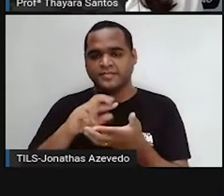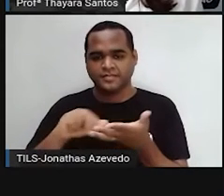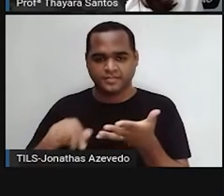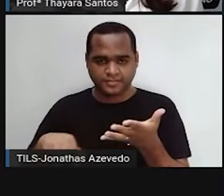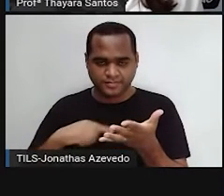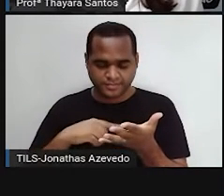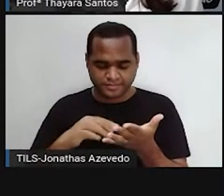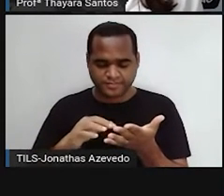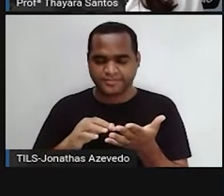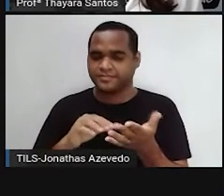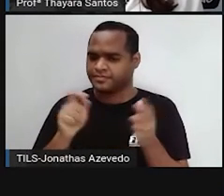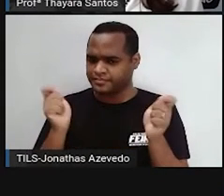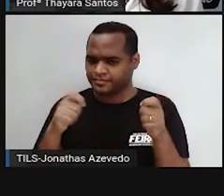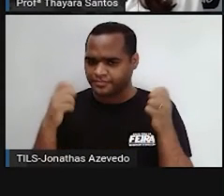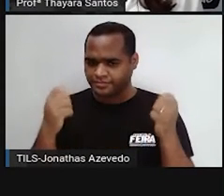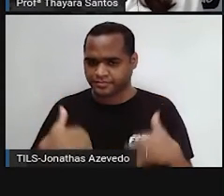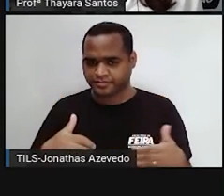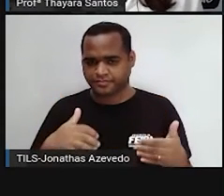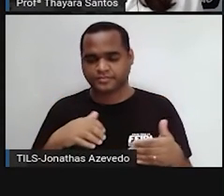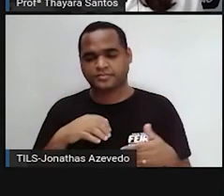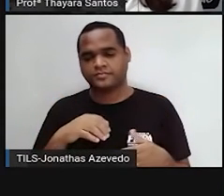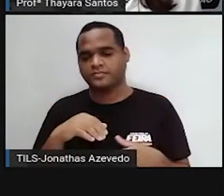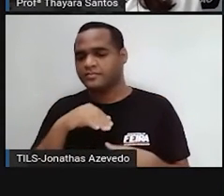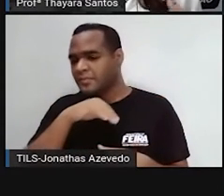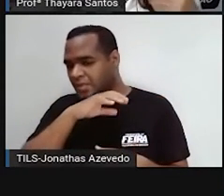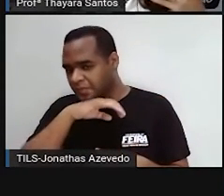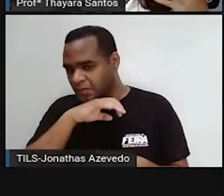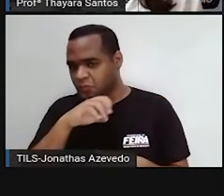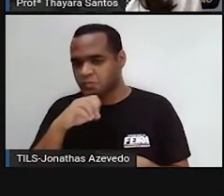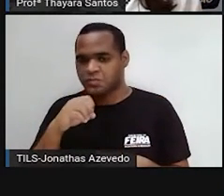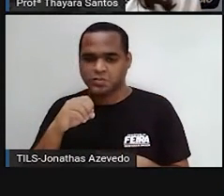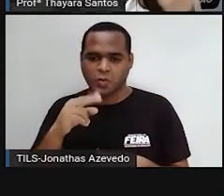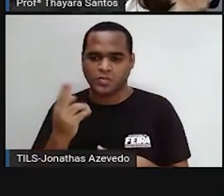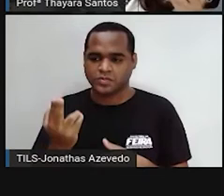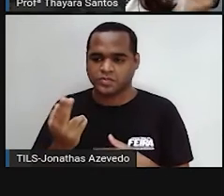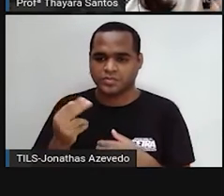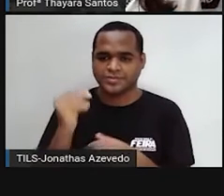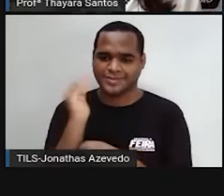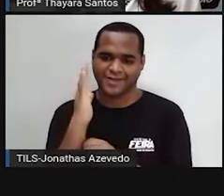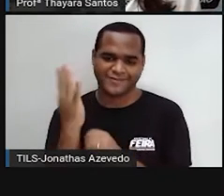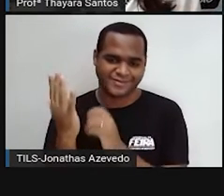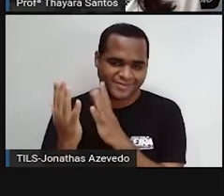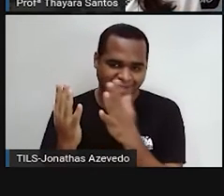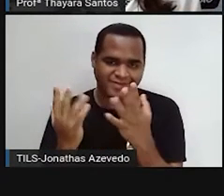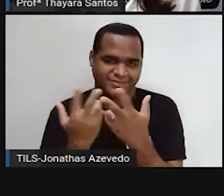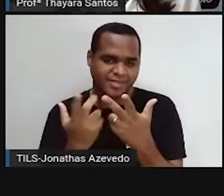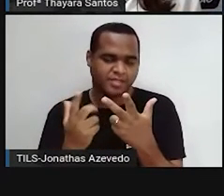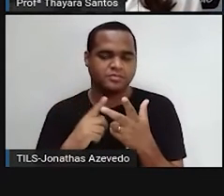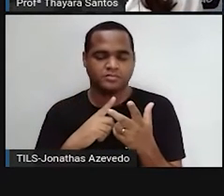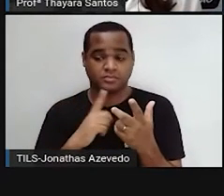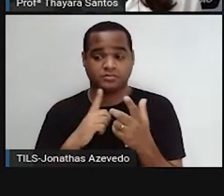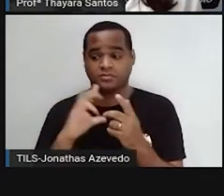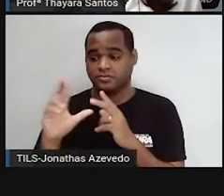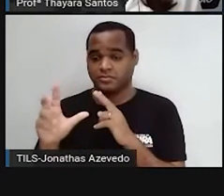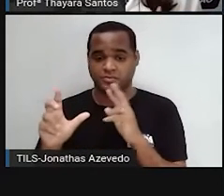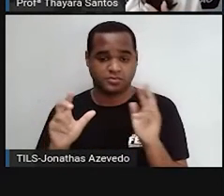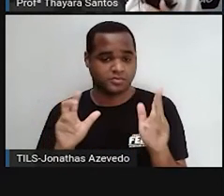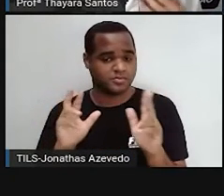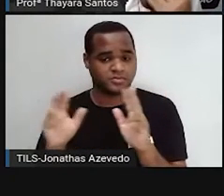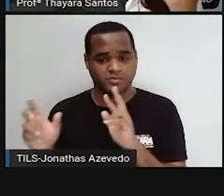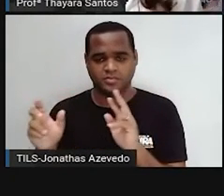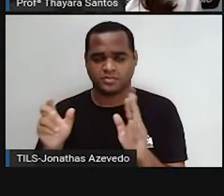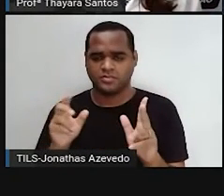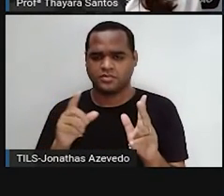ser animais ou vegetais. E a gente vai ver as diferenças entre elas também. E quem é que tem